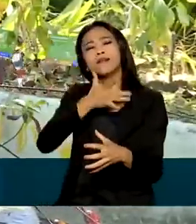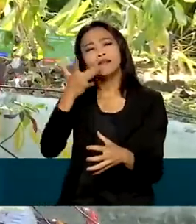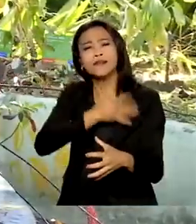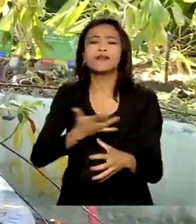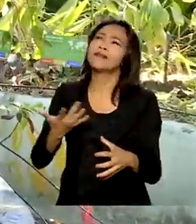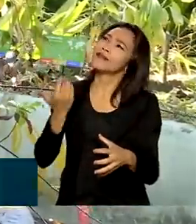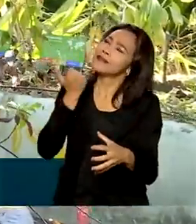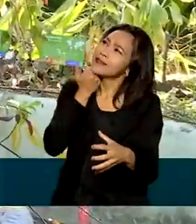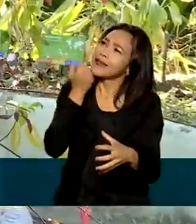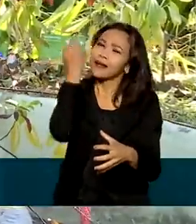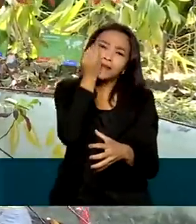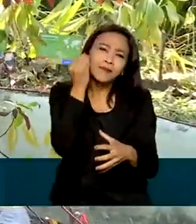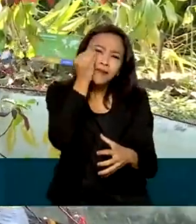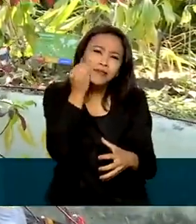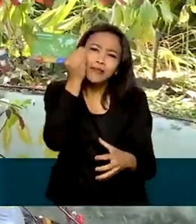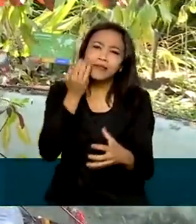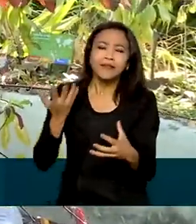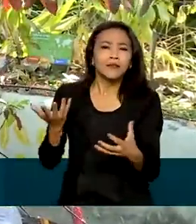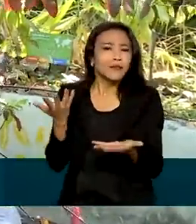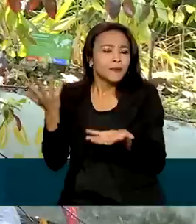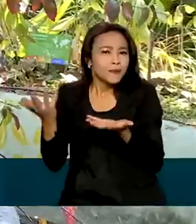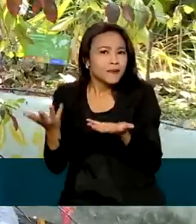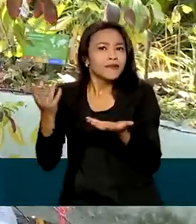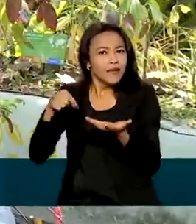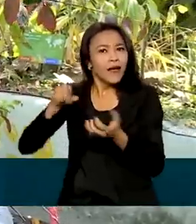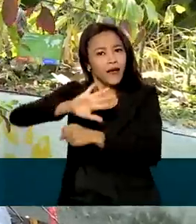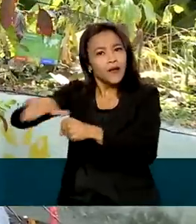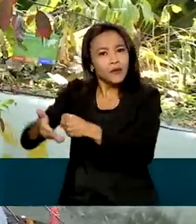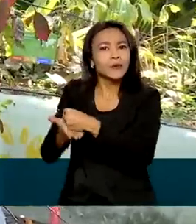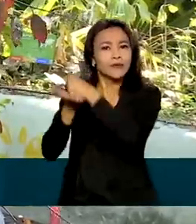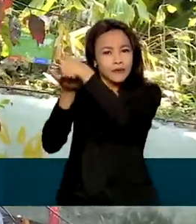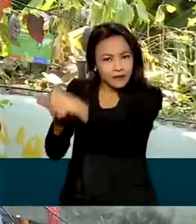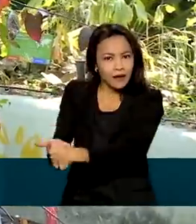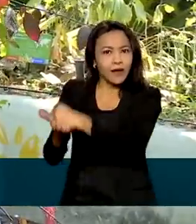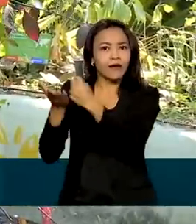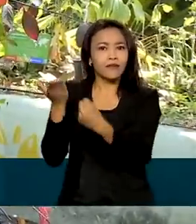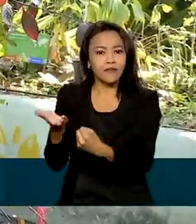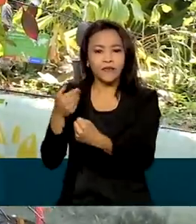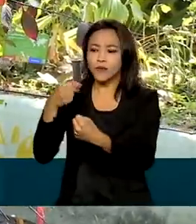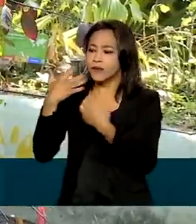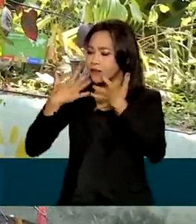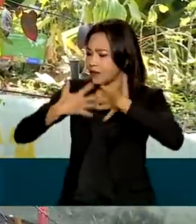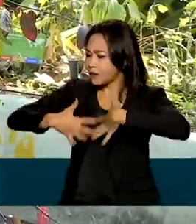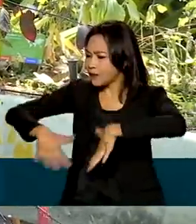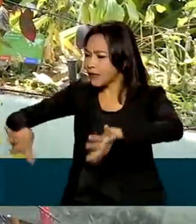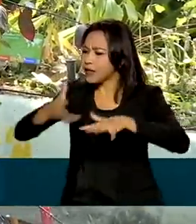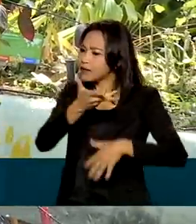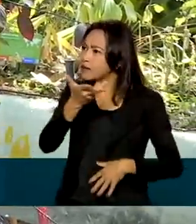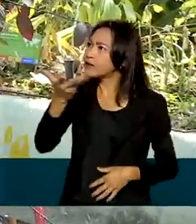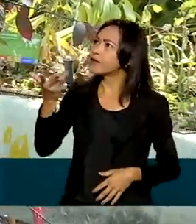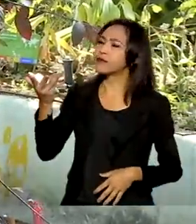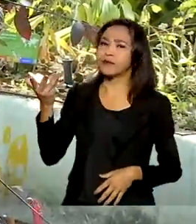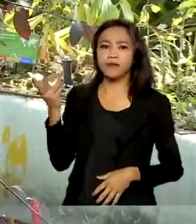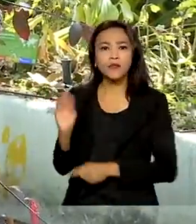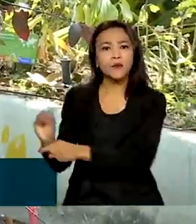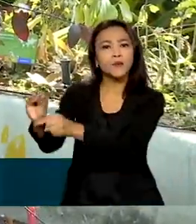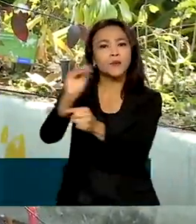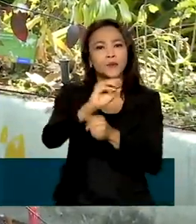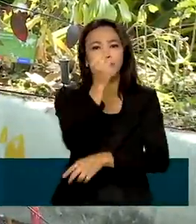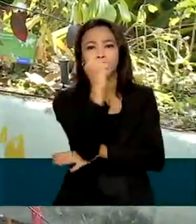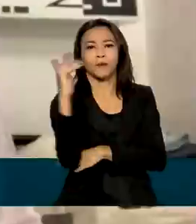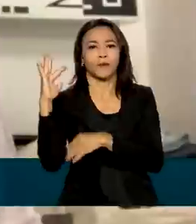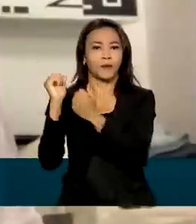assim na prática, sobre o uso sustentável do meio ambiente, dos recursos naturais e a conservação da